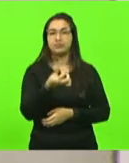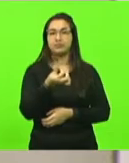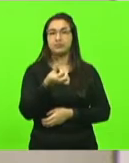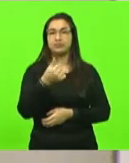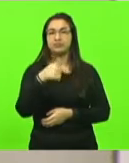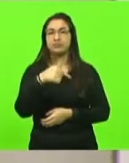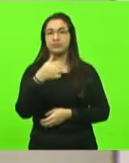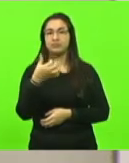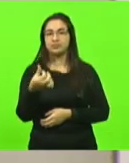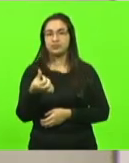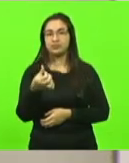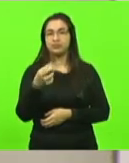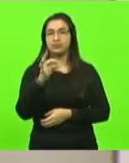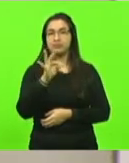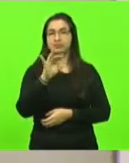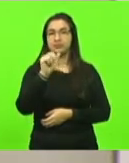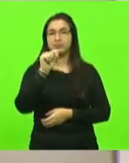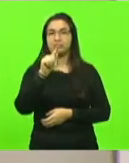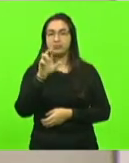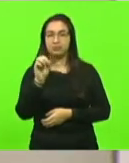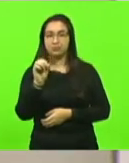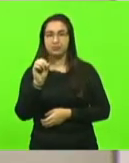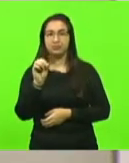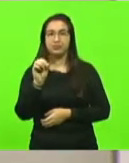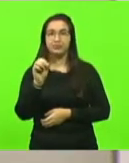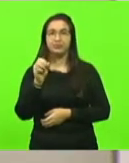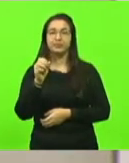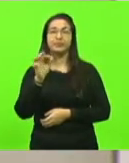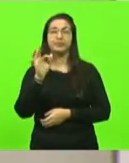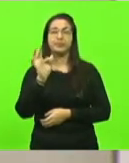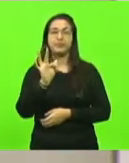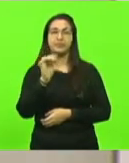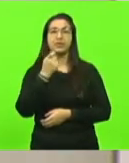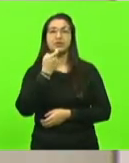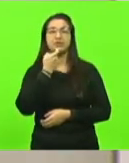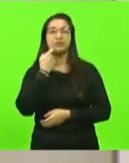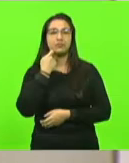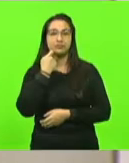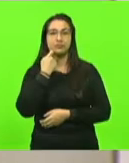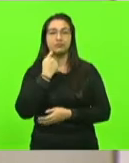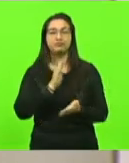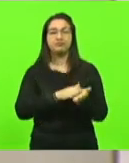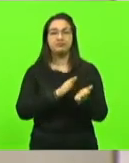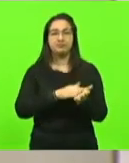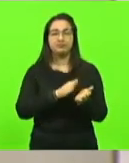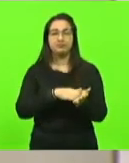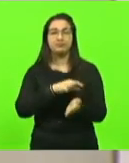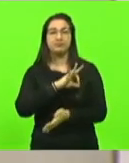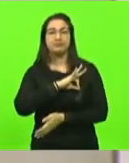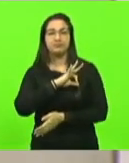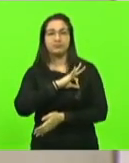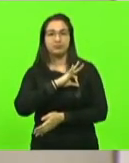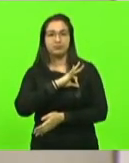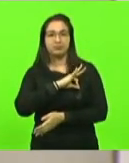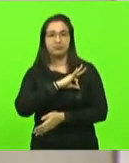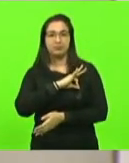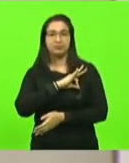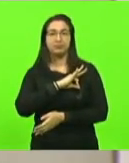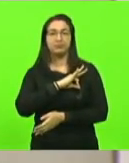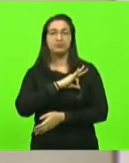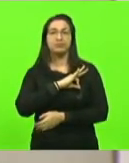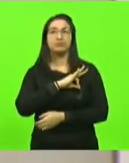deputado Tiago Frigo. Manifestando aplausos aos agentes da Polícia Civil, Iandra Noronha,